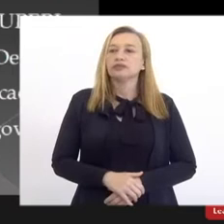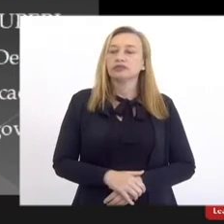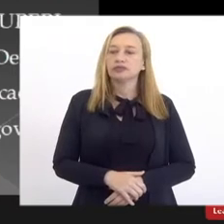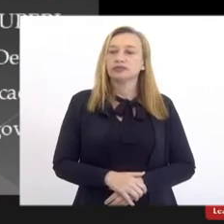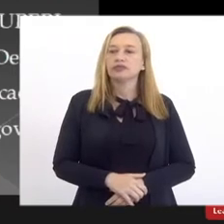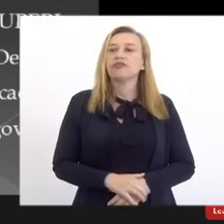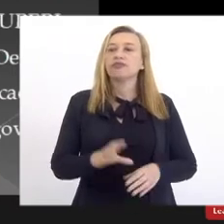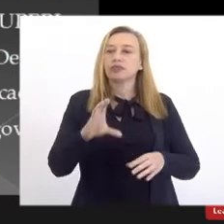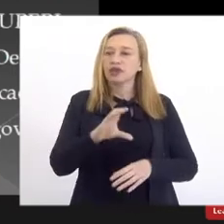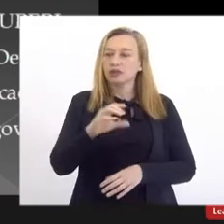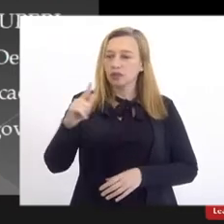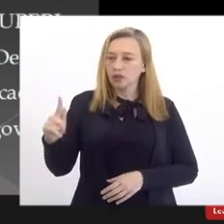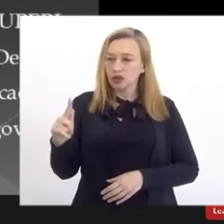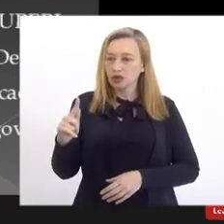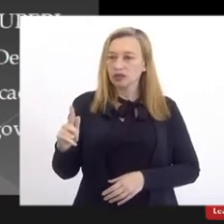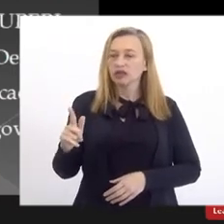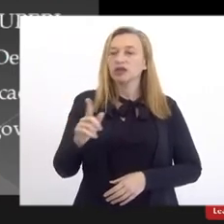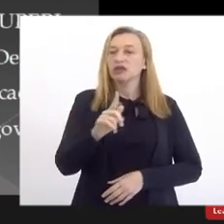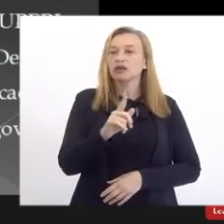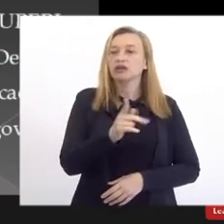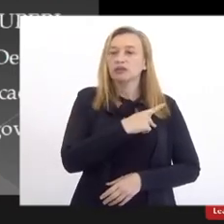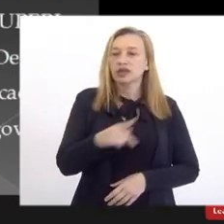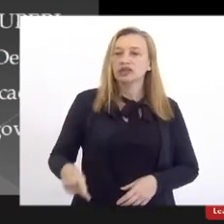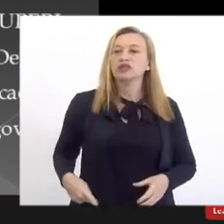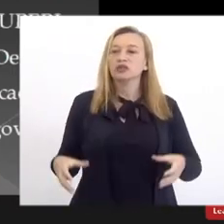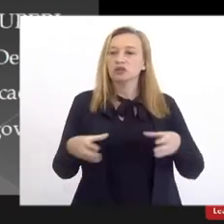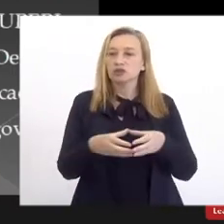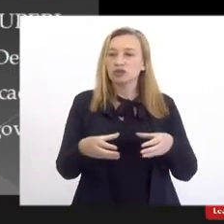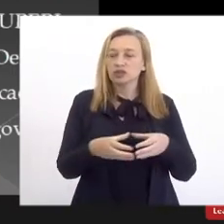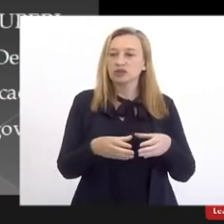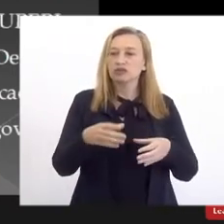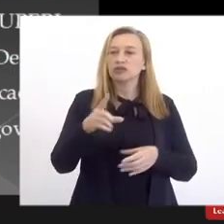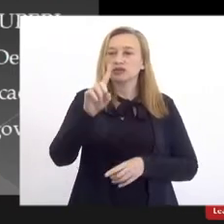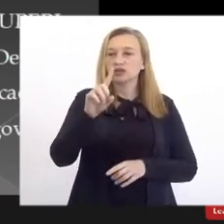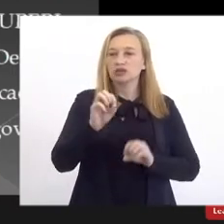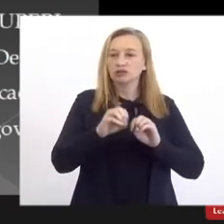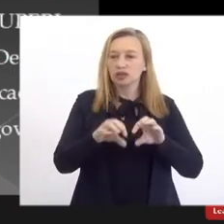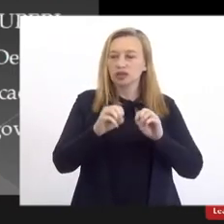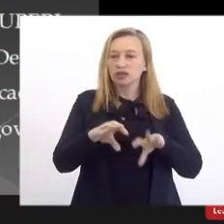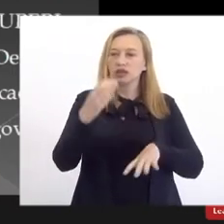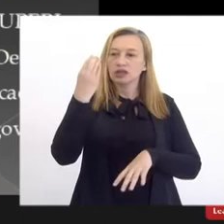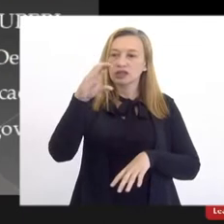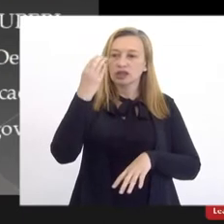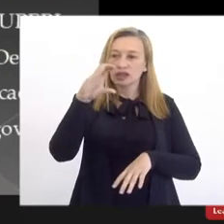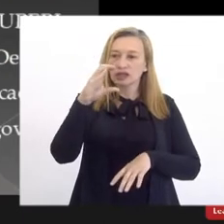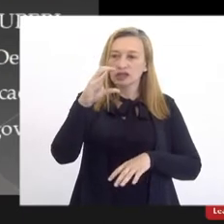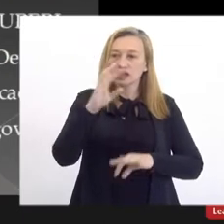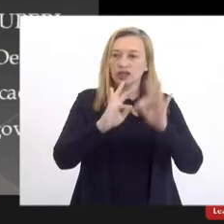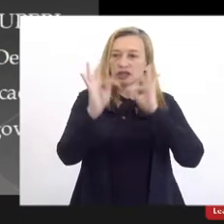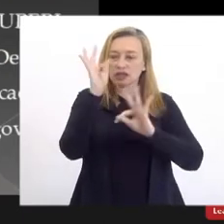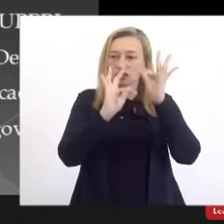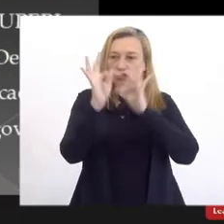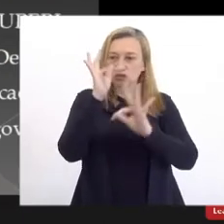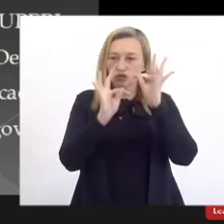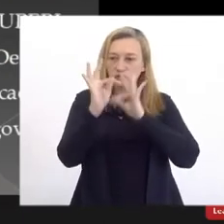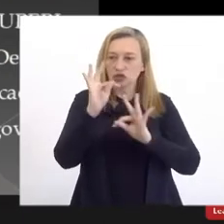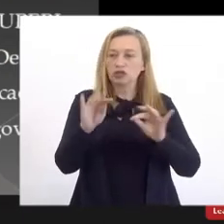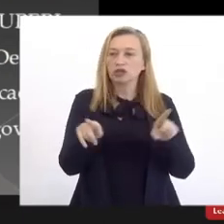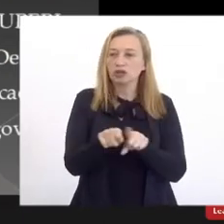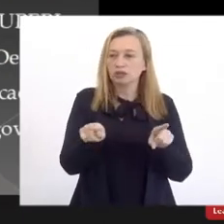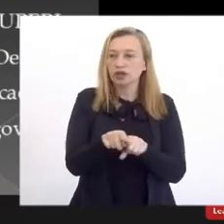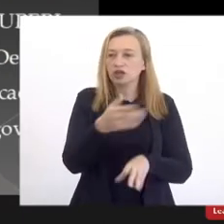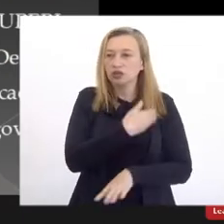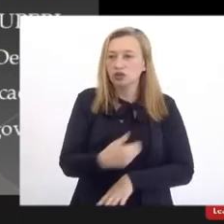e Campo Grande, presidente da Comissão de Educação, Ciência e Tecnologia e também presença do governo, representado